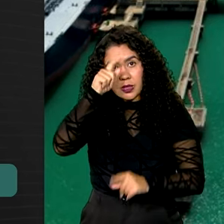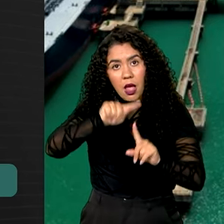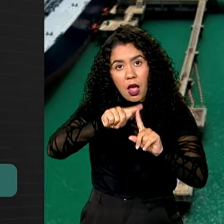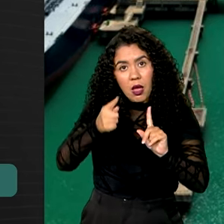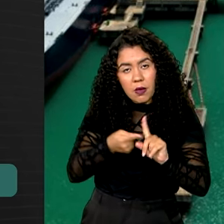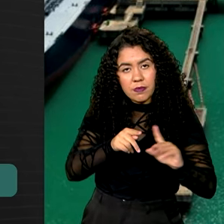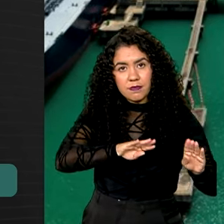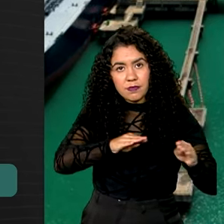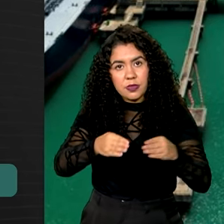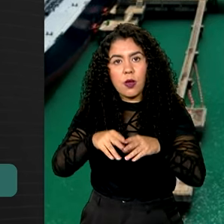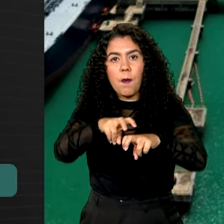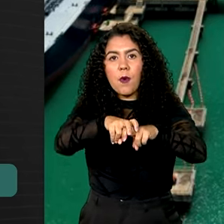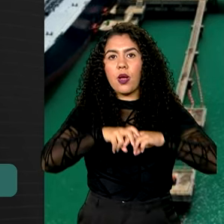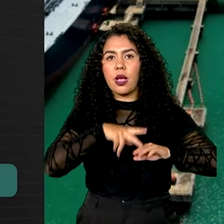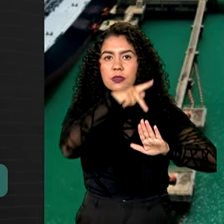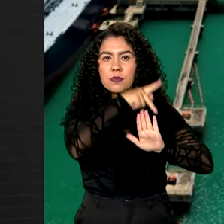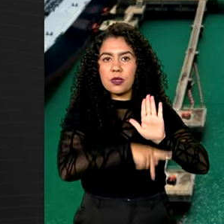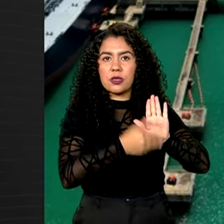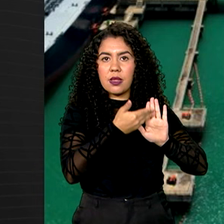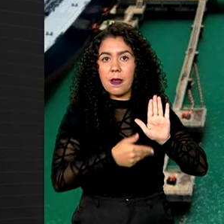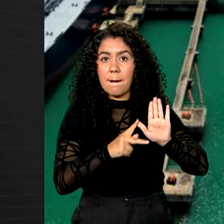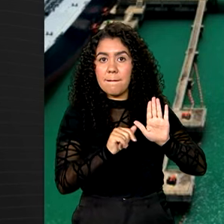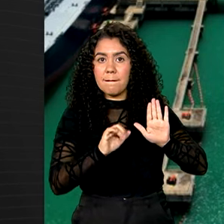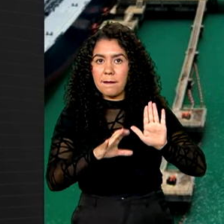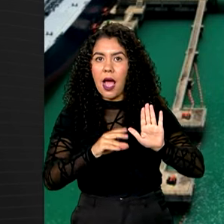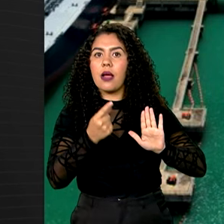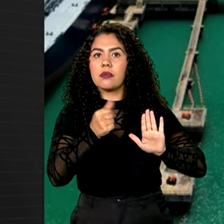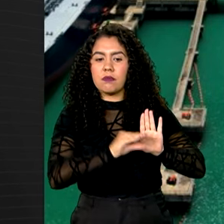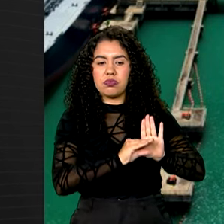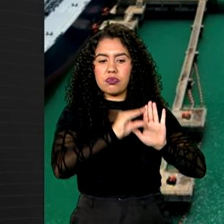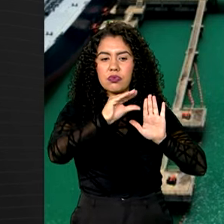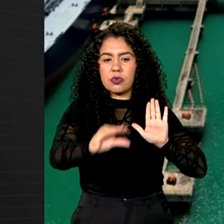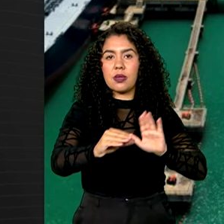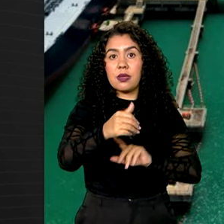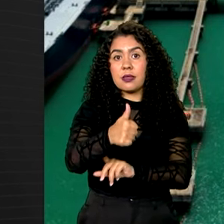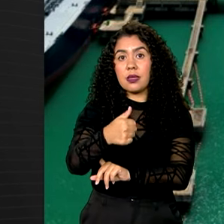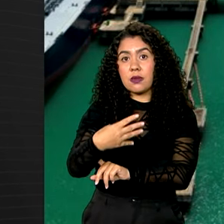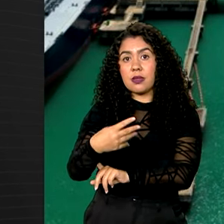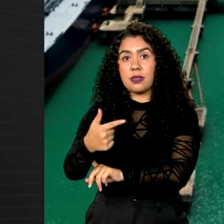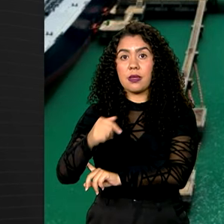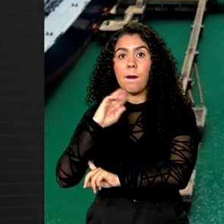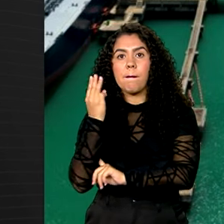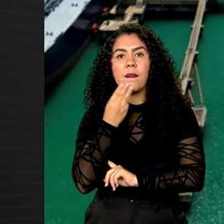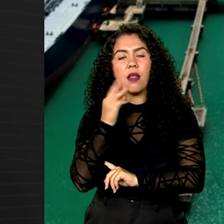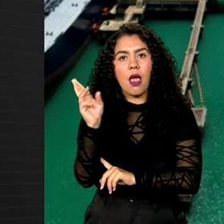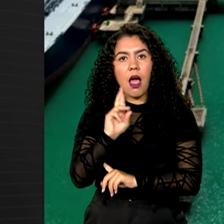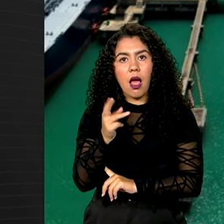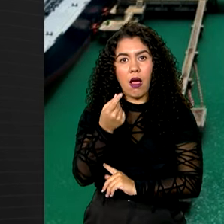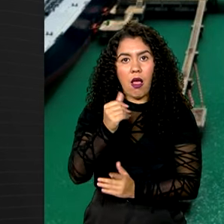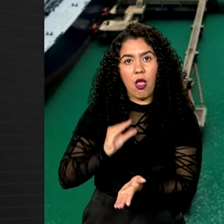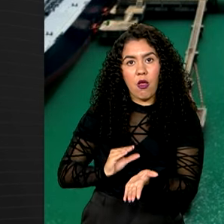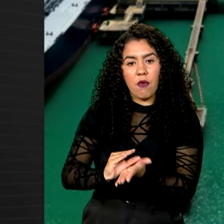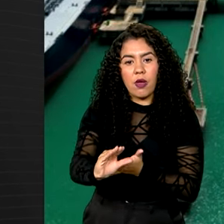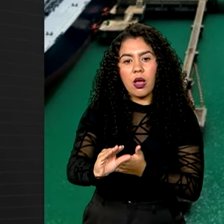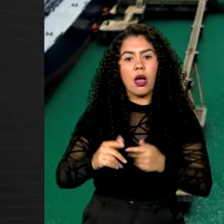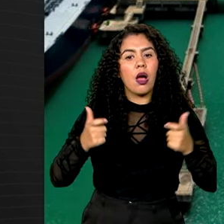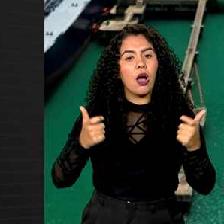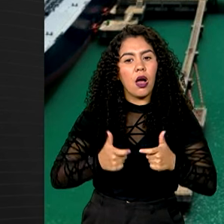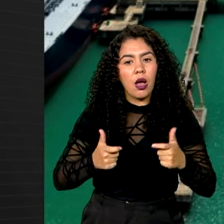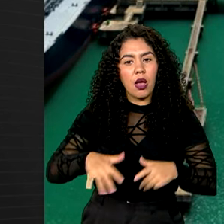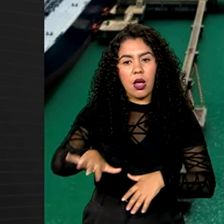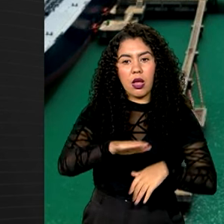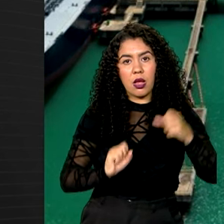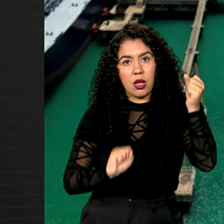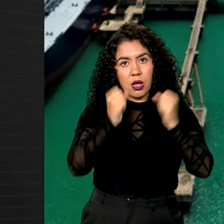Além disso, o governo federal anunciou repasse de 147 milhões para investimento no Complexo Industrial